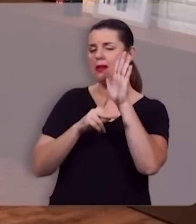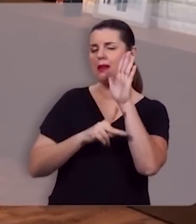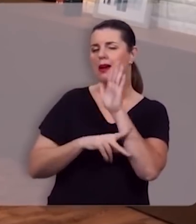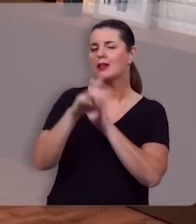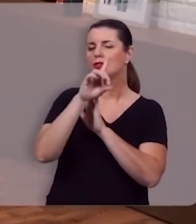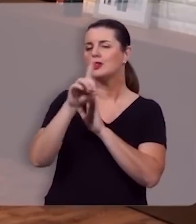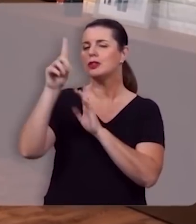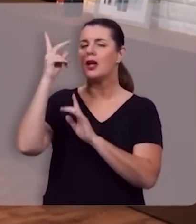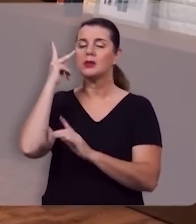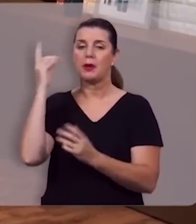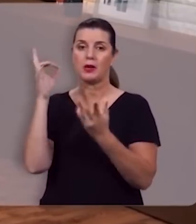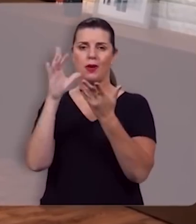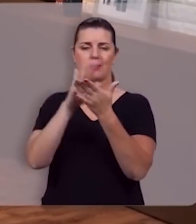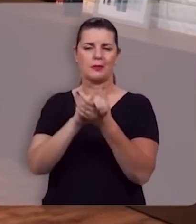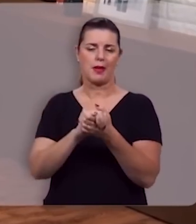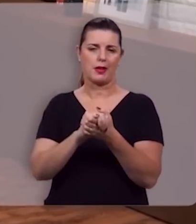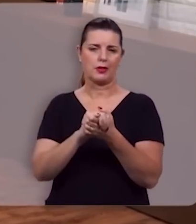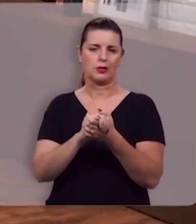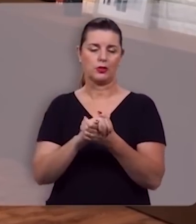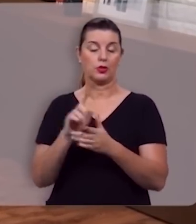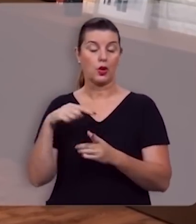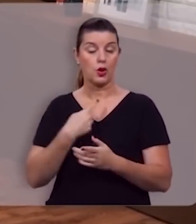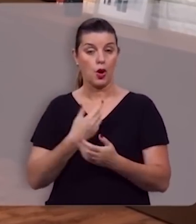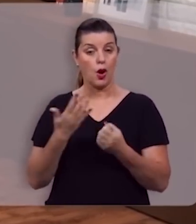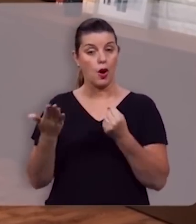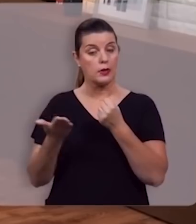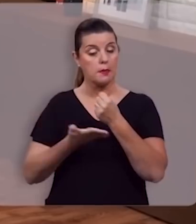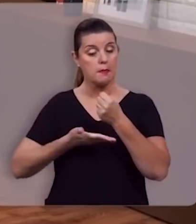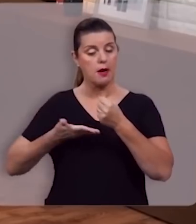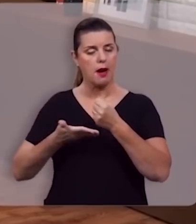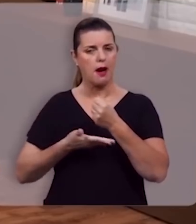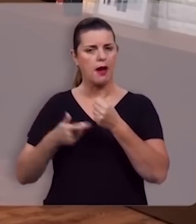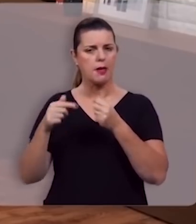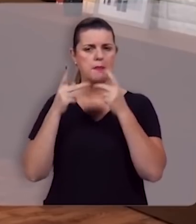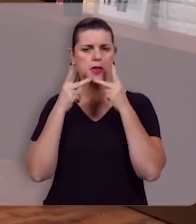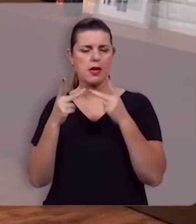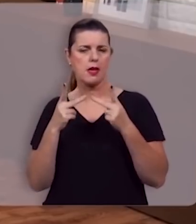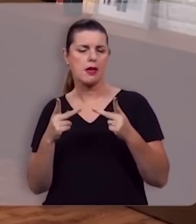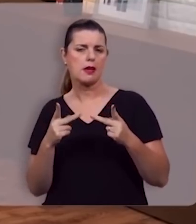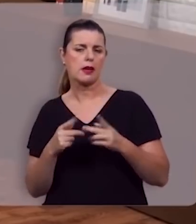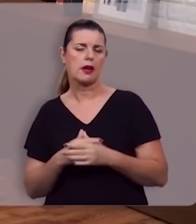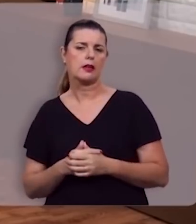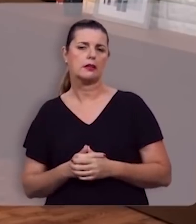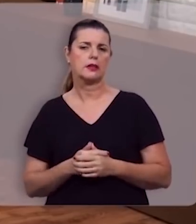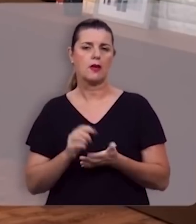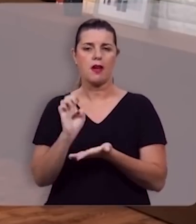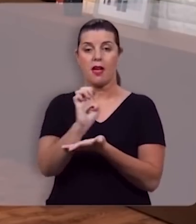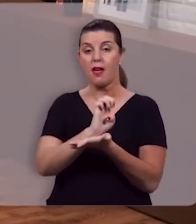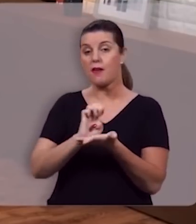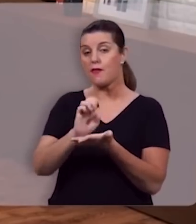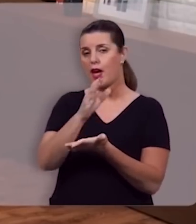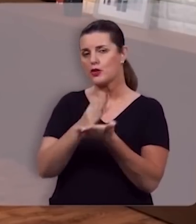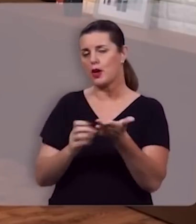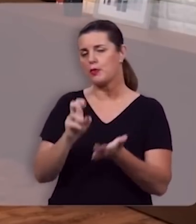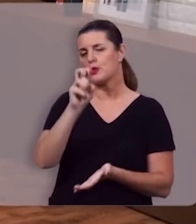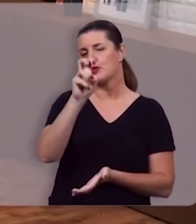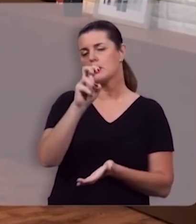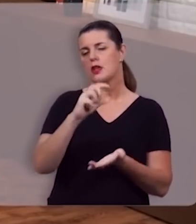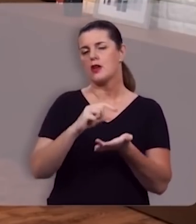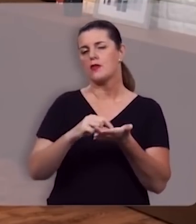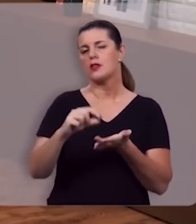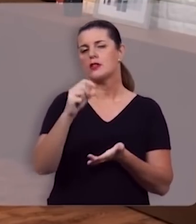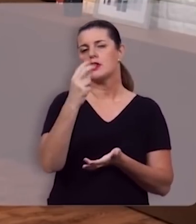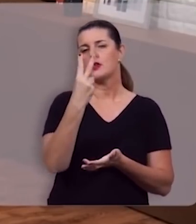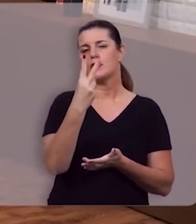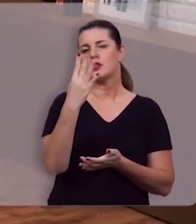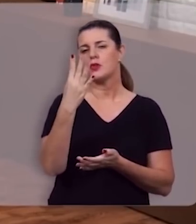para o casamento e nós vamos basear esta mensagem em efésios capítulo 5 versos